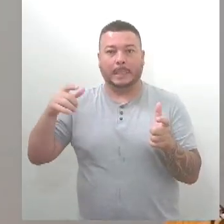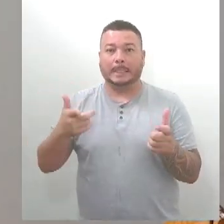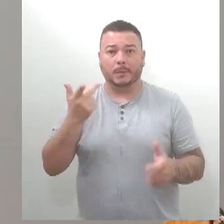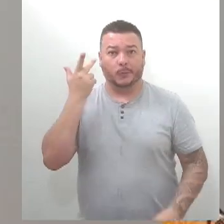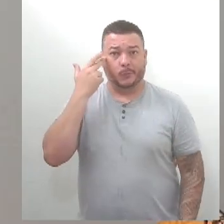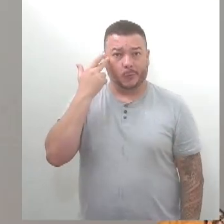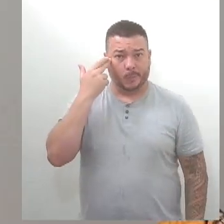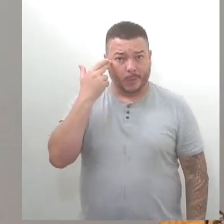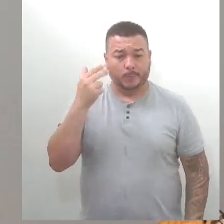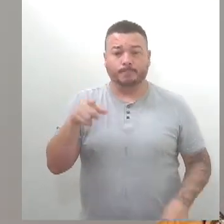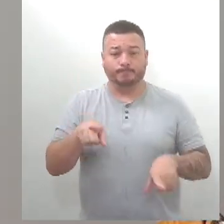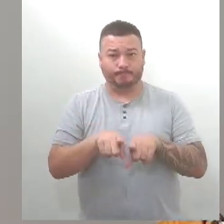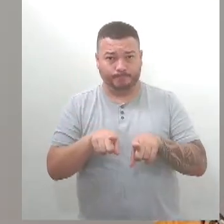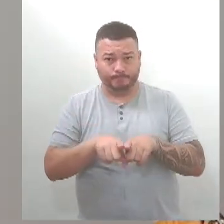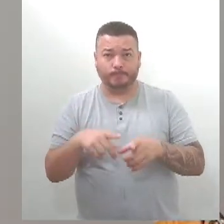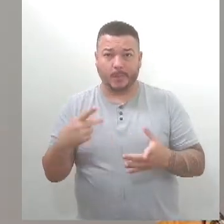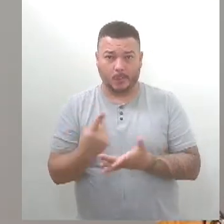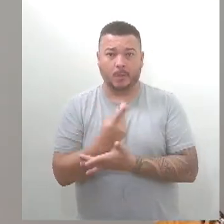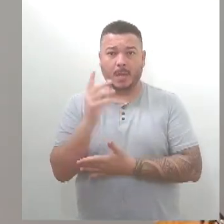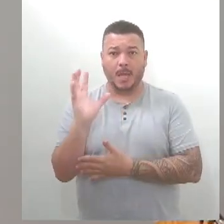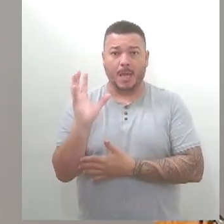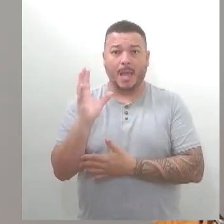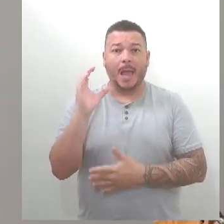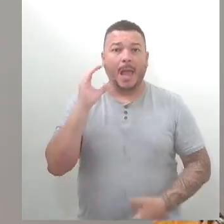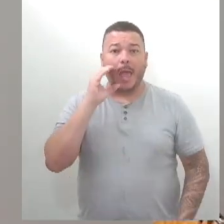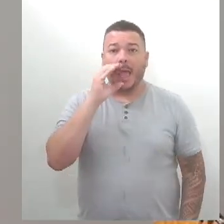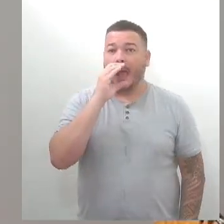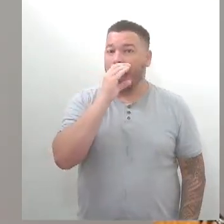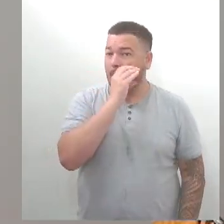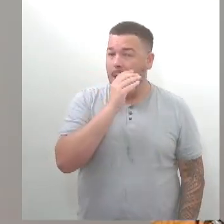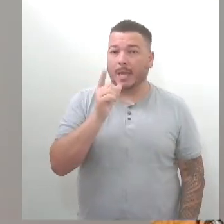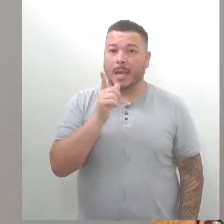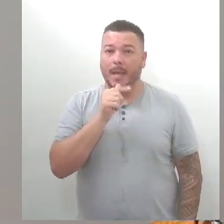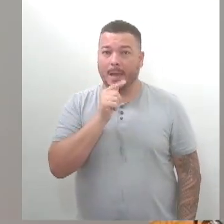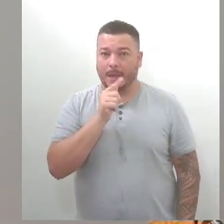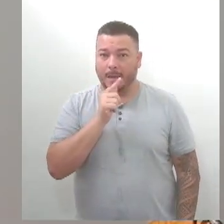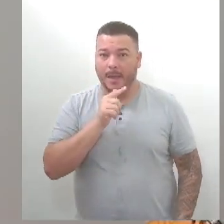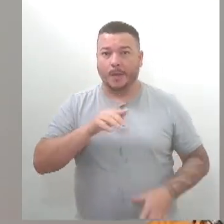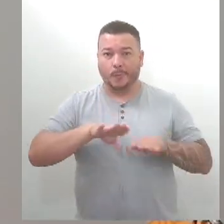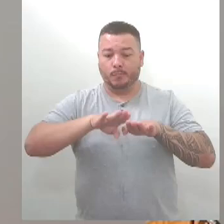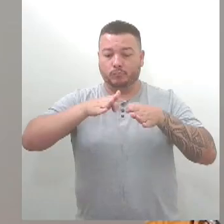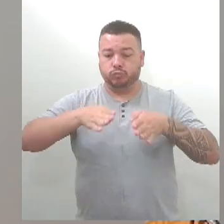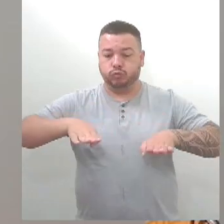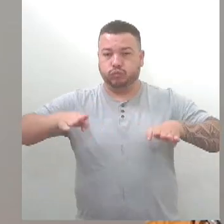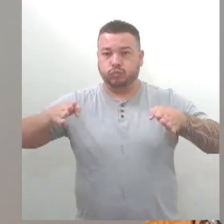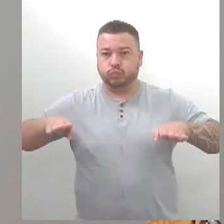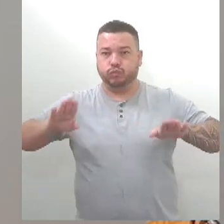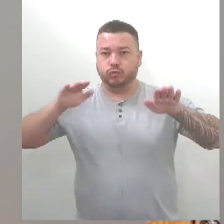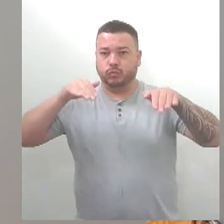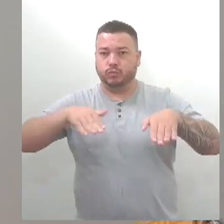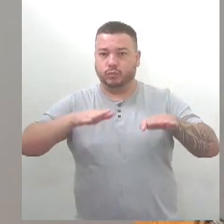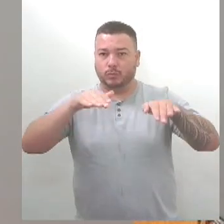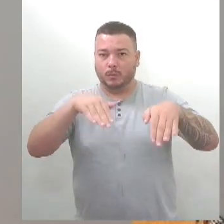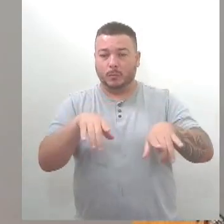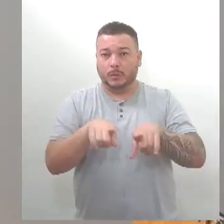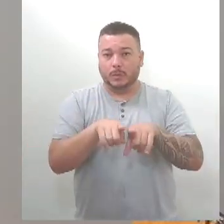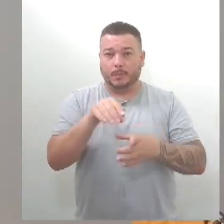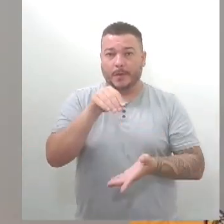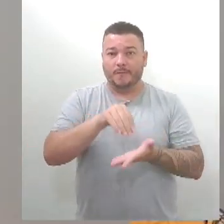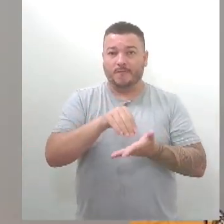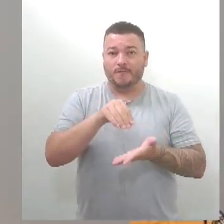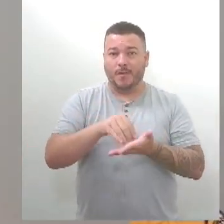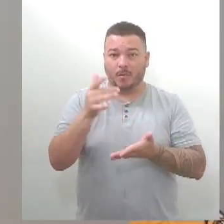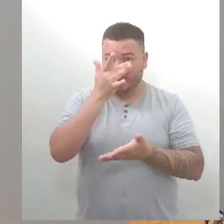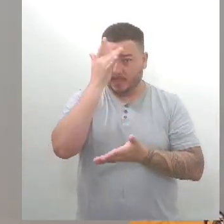ao aquecimento das águas, dos oceanos e por falta de predadores. Com relação